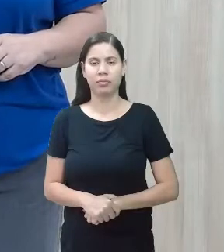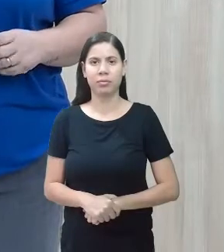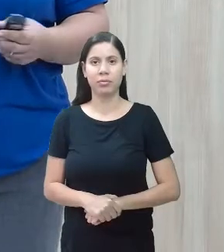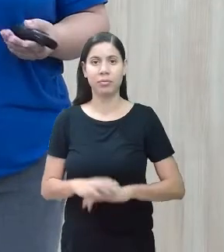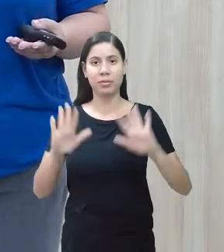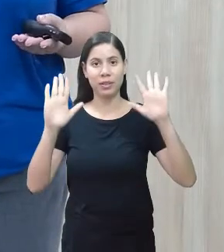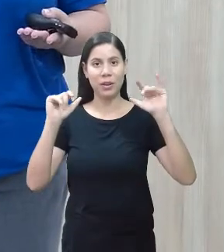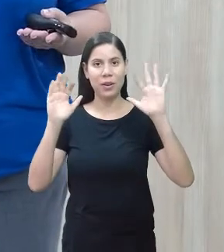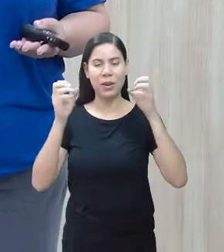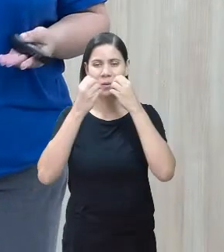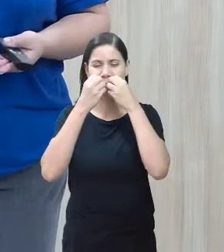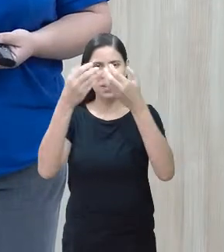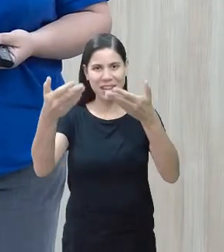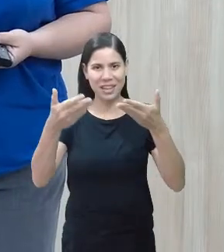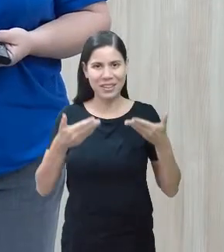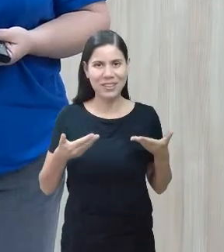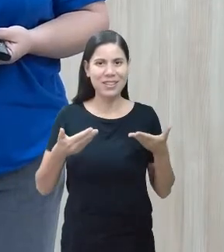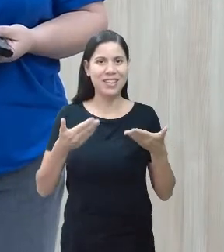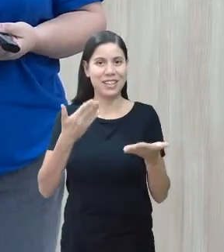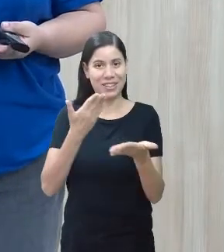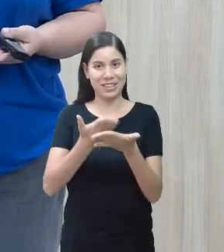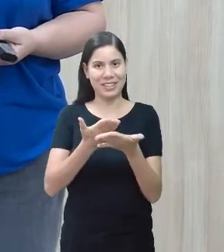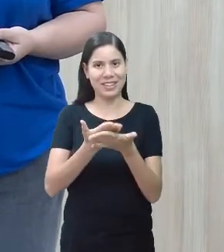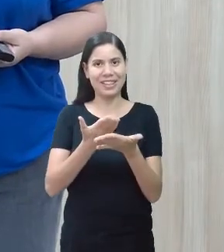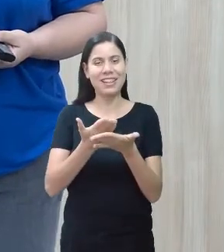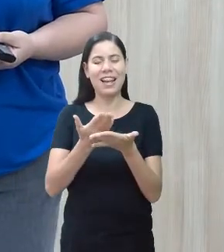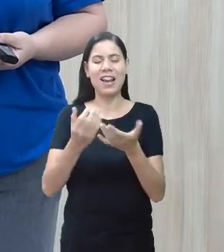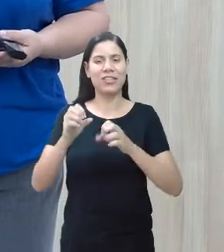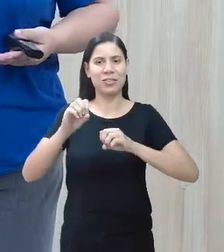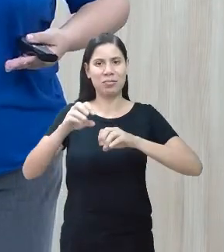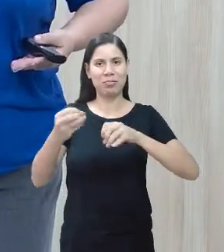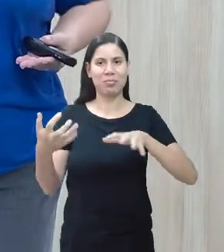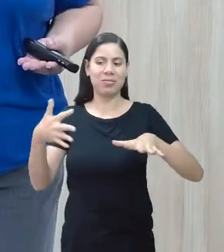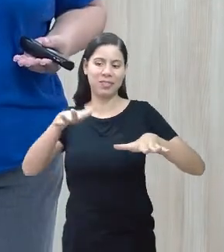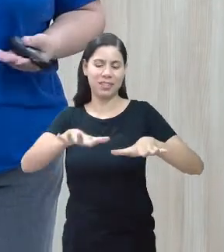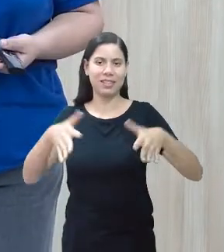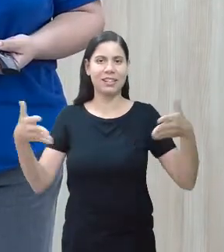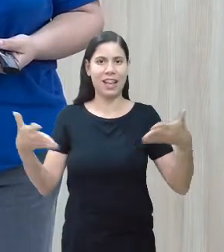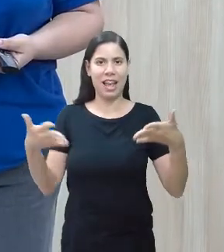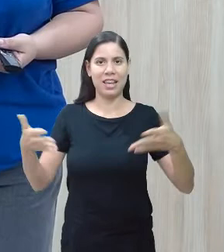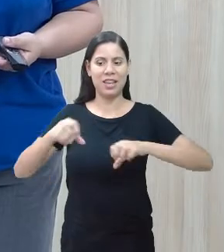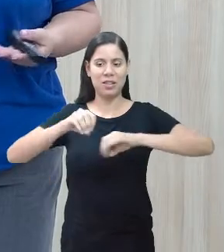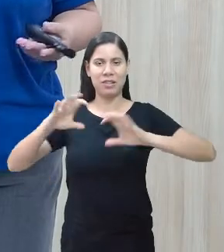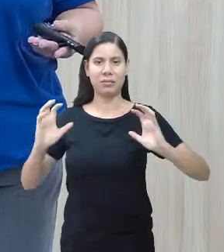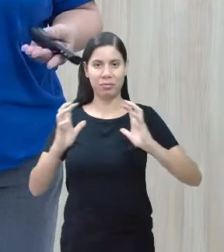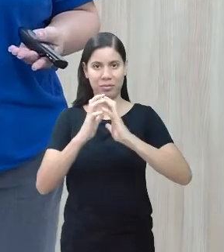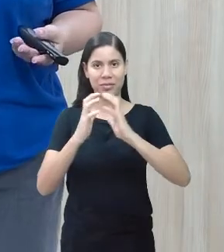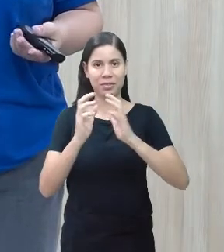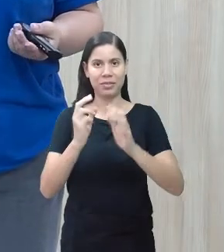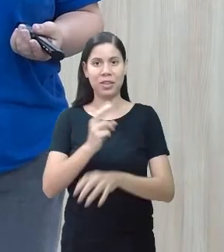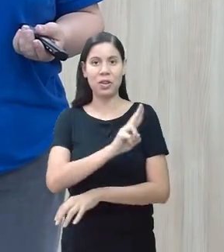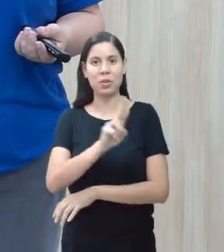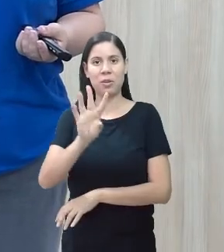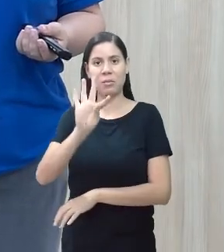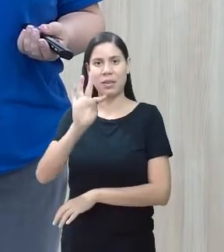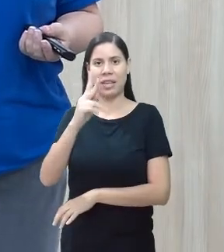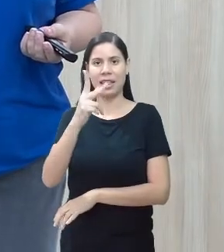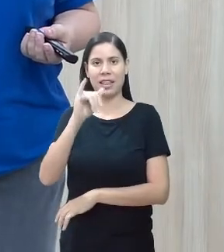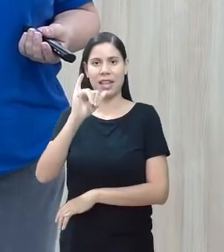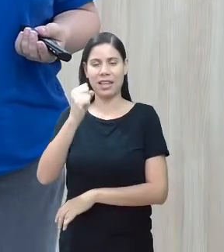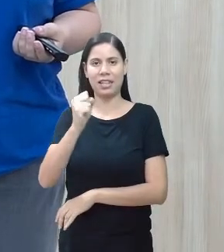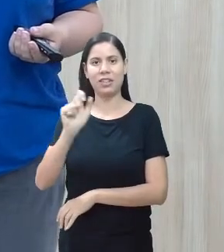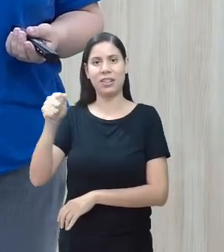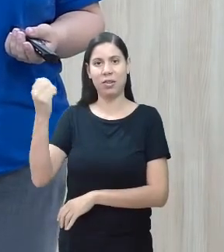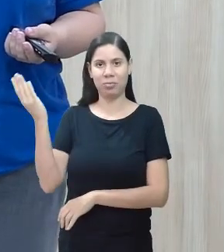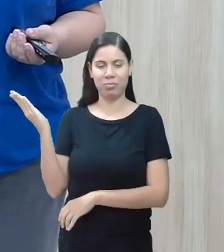Olá, seja bem-vindo a mais um encontro da Educação Inclusiva aqui no Educa Recife. Meu nome é Thais Luz e esse